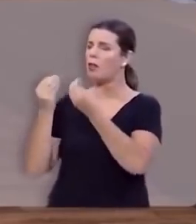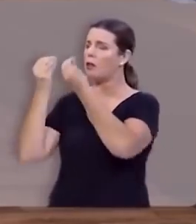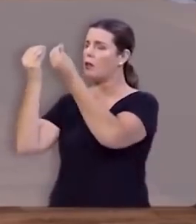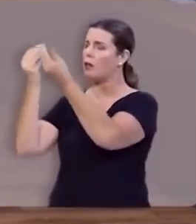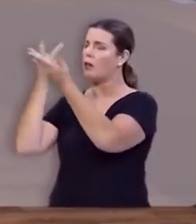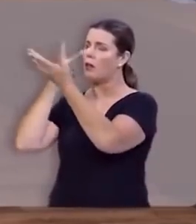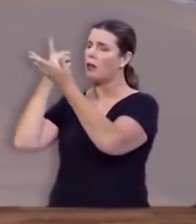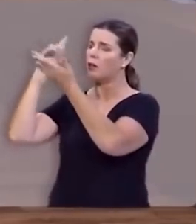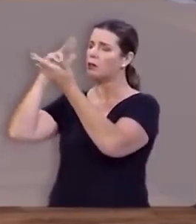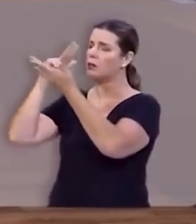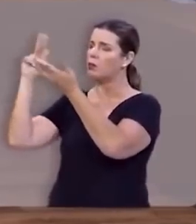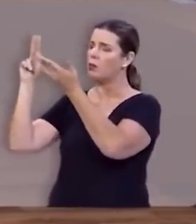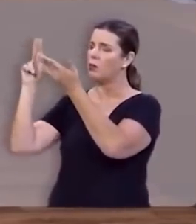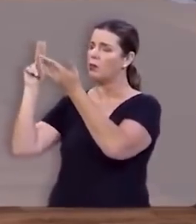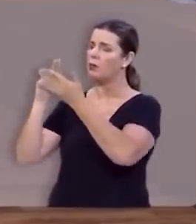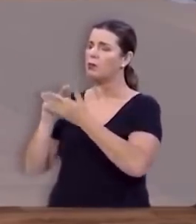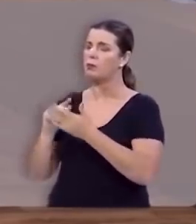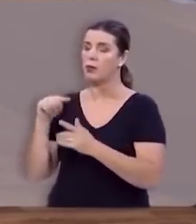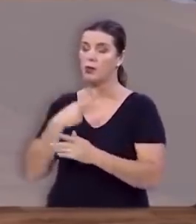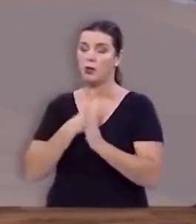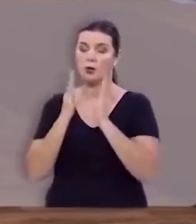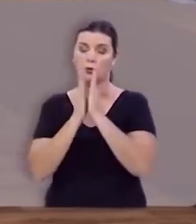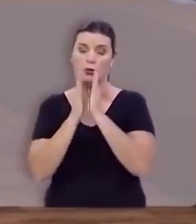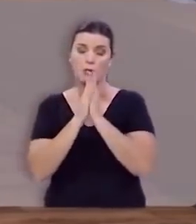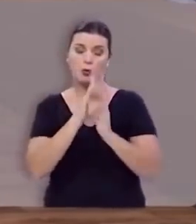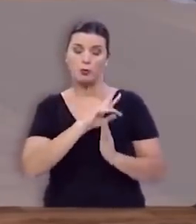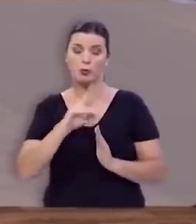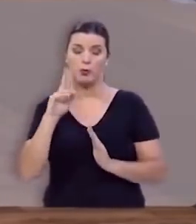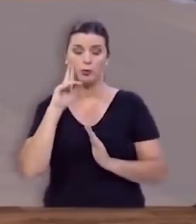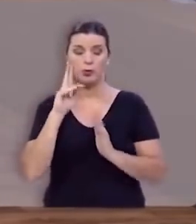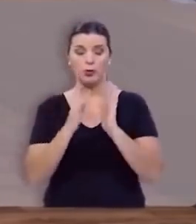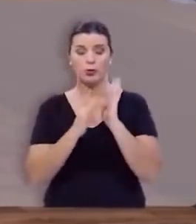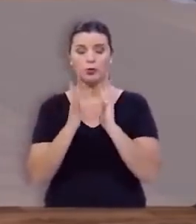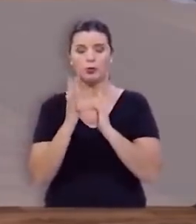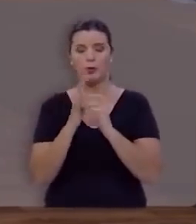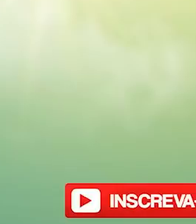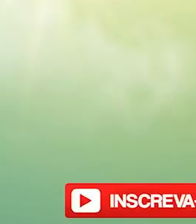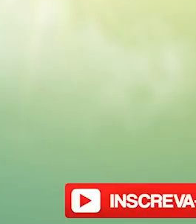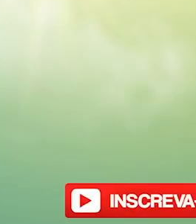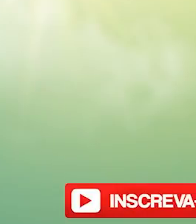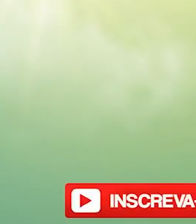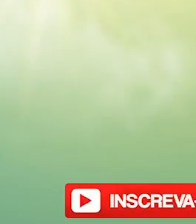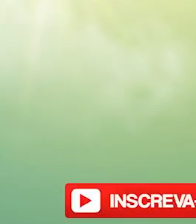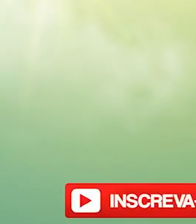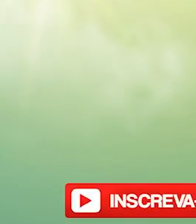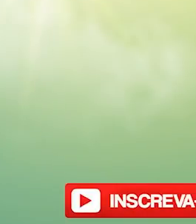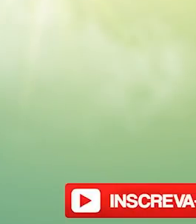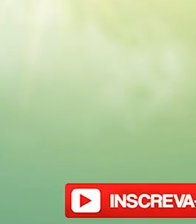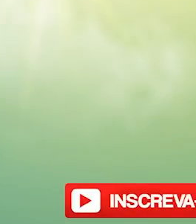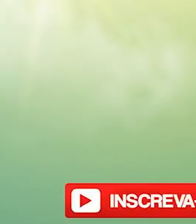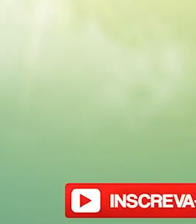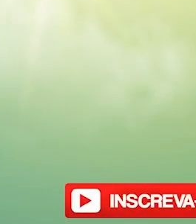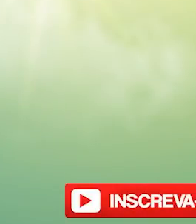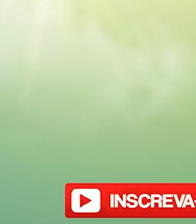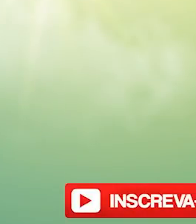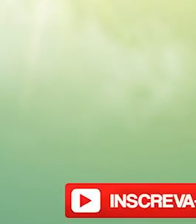a ti a glória devido ao teu nome. Assim oramos em nome de Jesus. Amém. Música